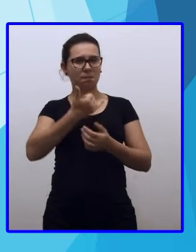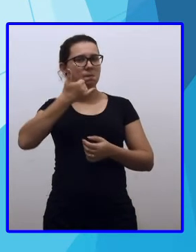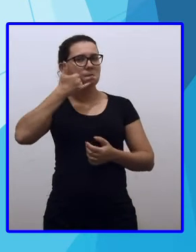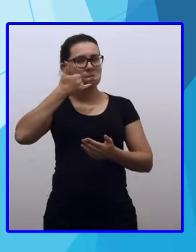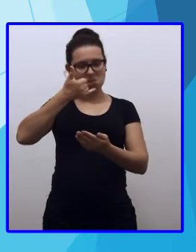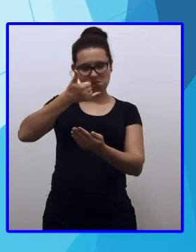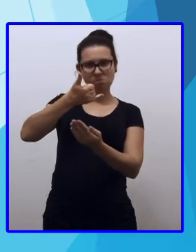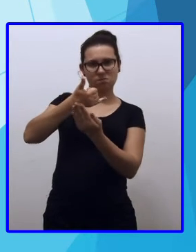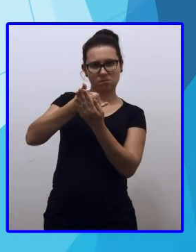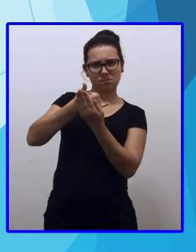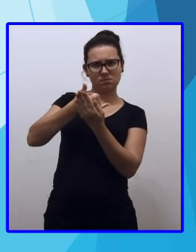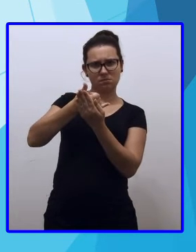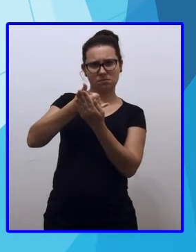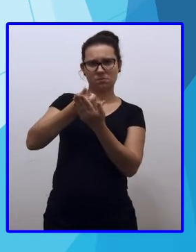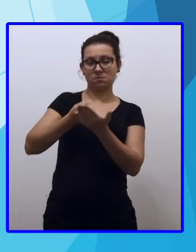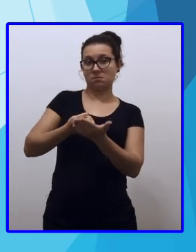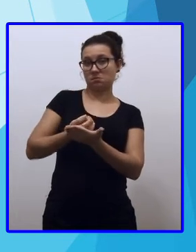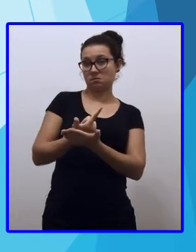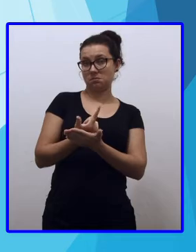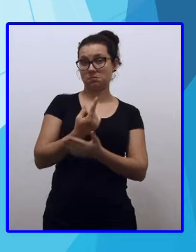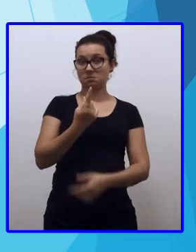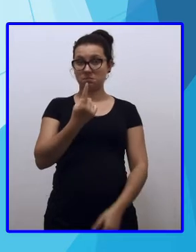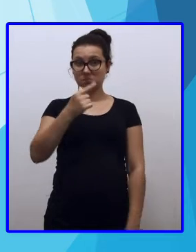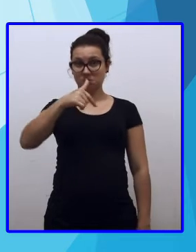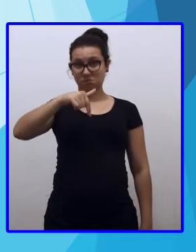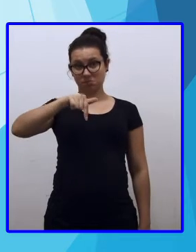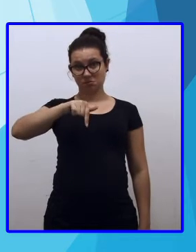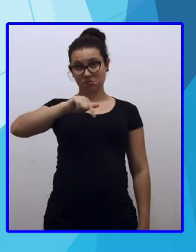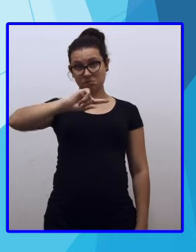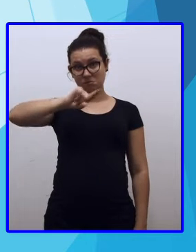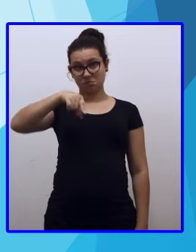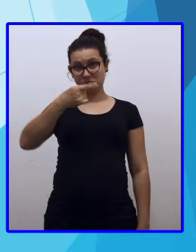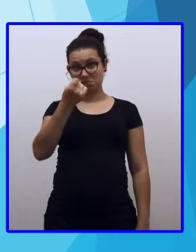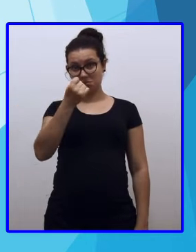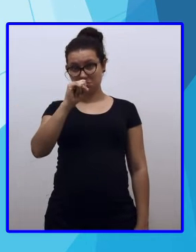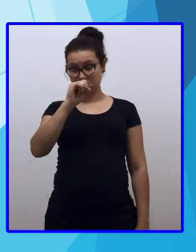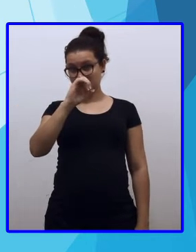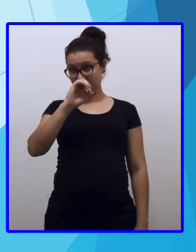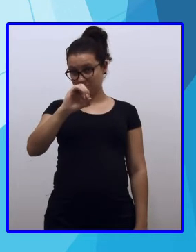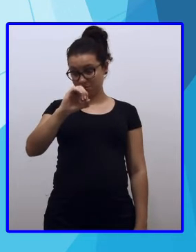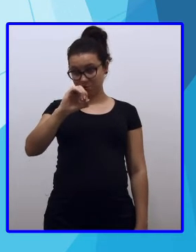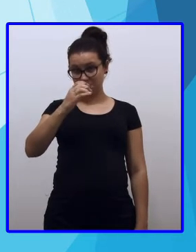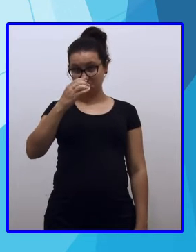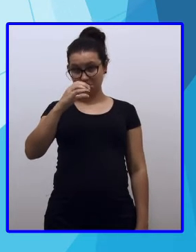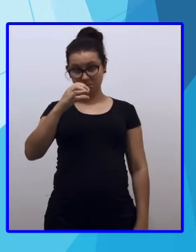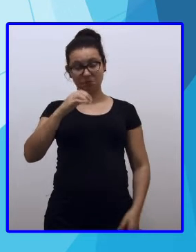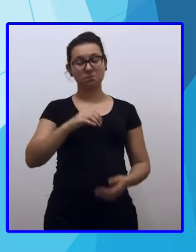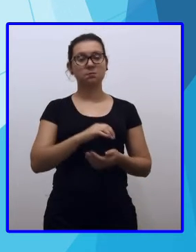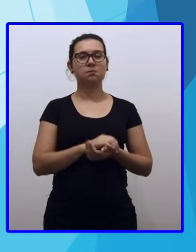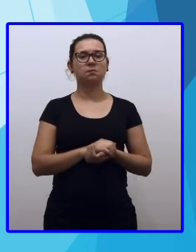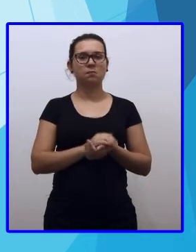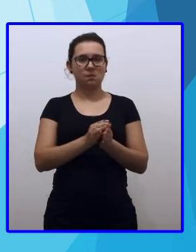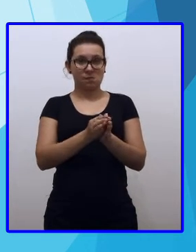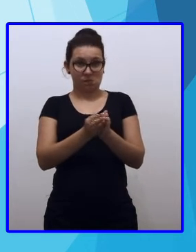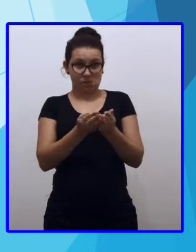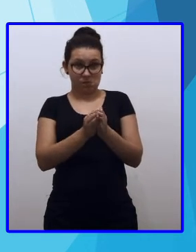celular por dezessete reais e oitenta centavos. E uma carteira por trinta e